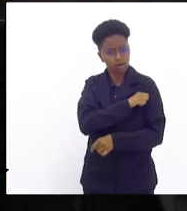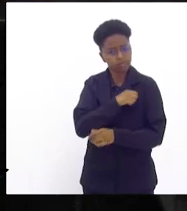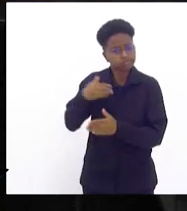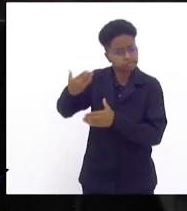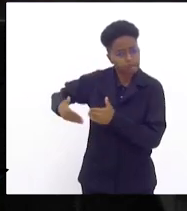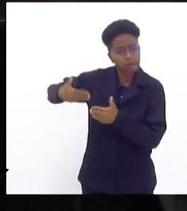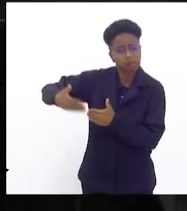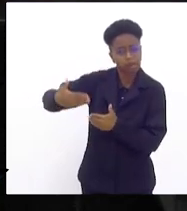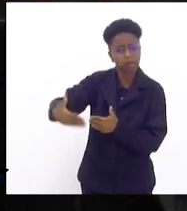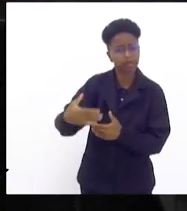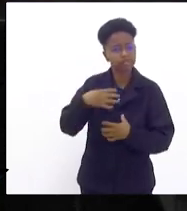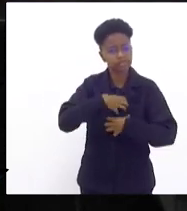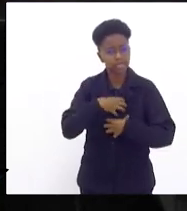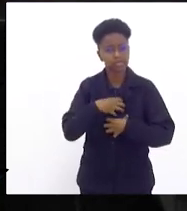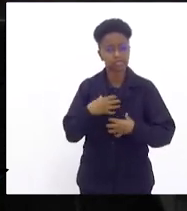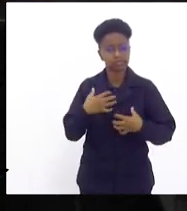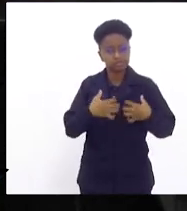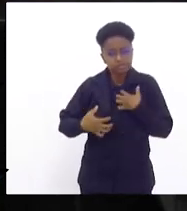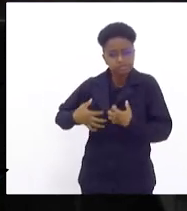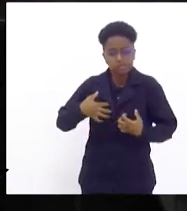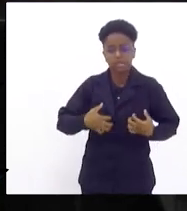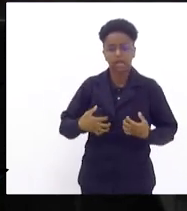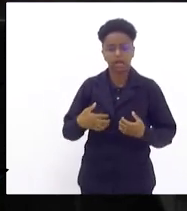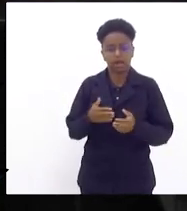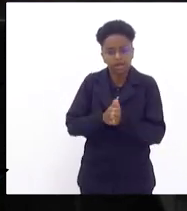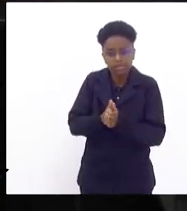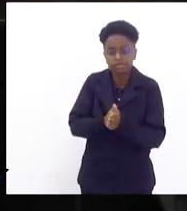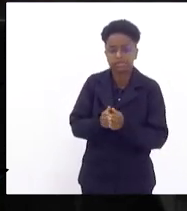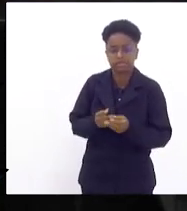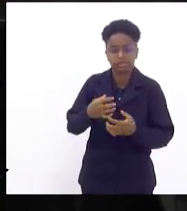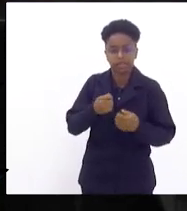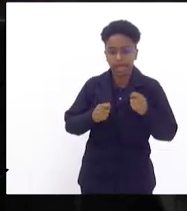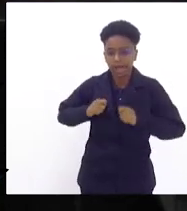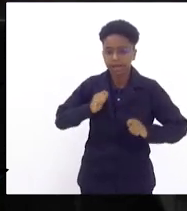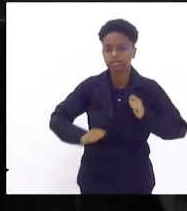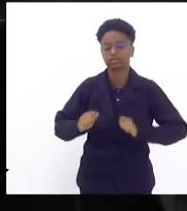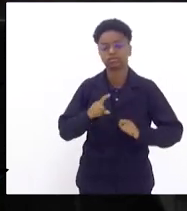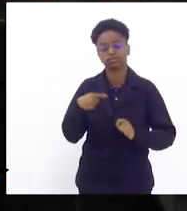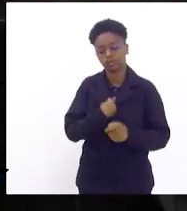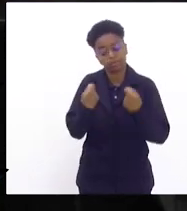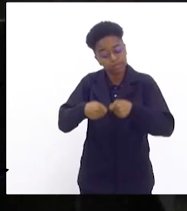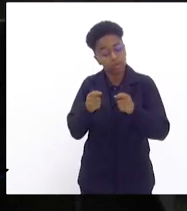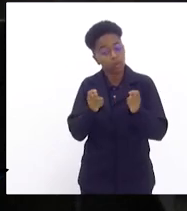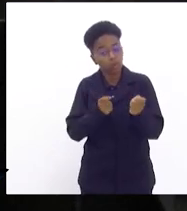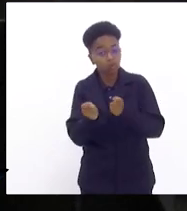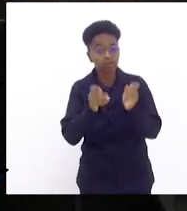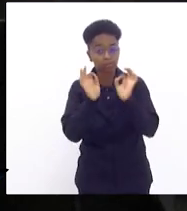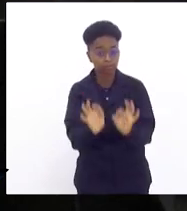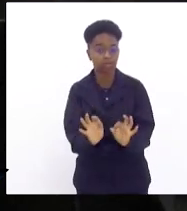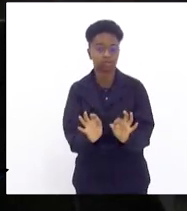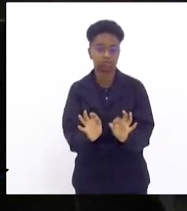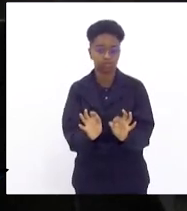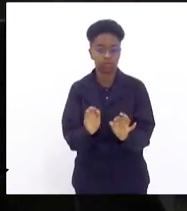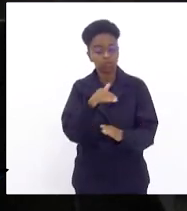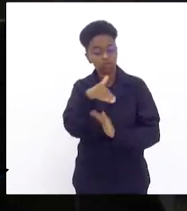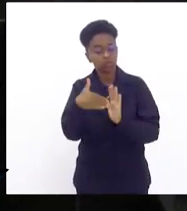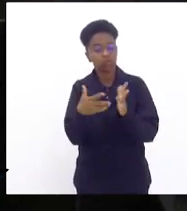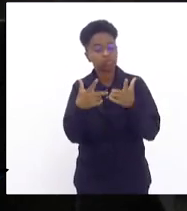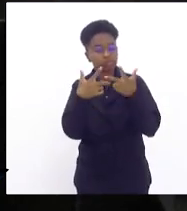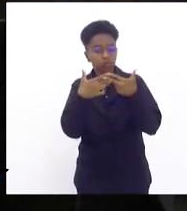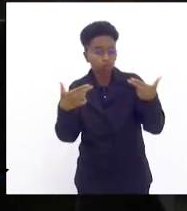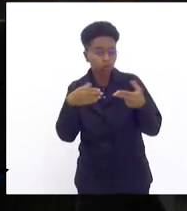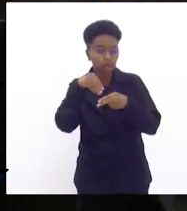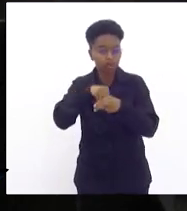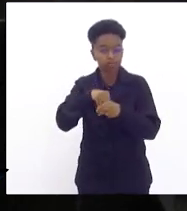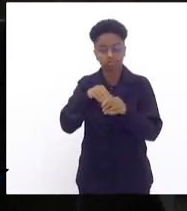com crises de ansiedade para que a gente possa ter controle de fato de tudo aquilo que acontece dentro de uma